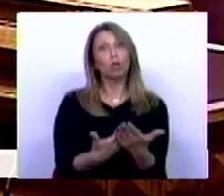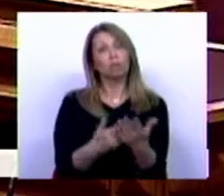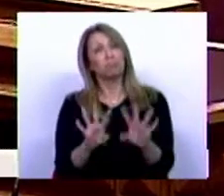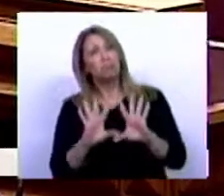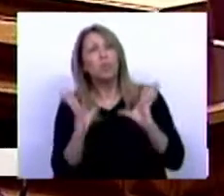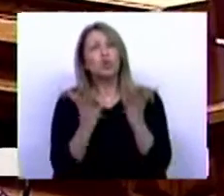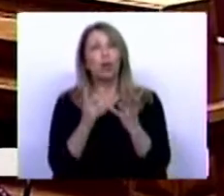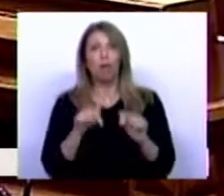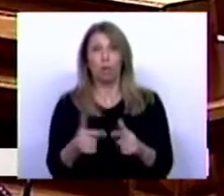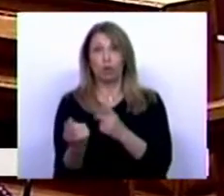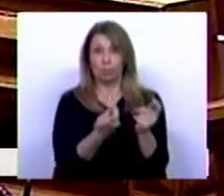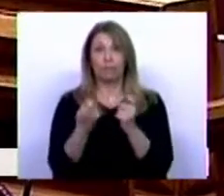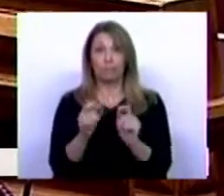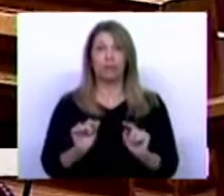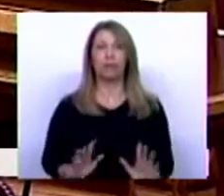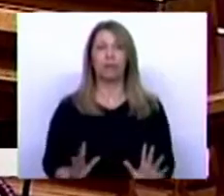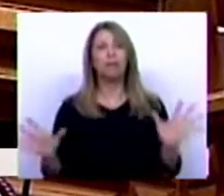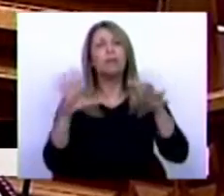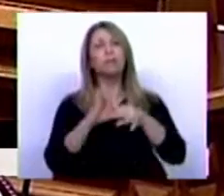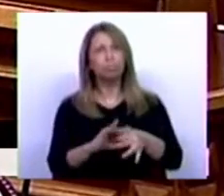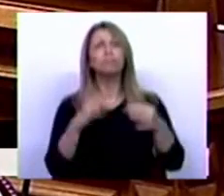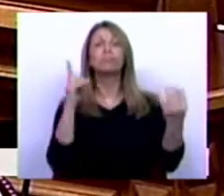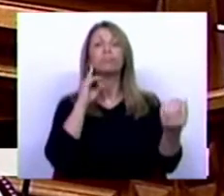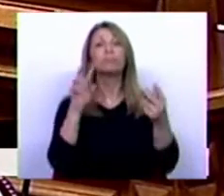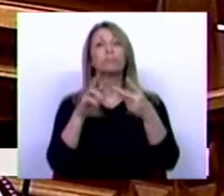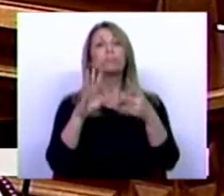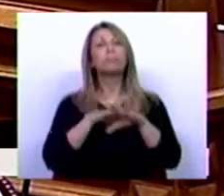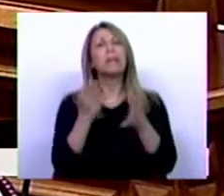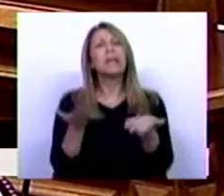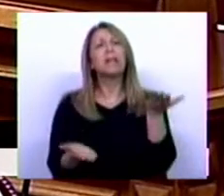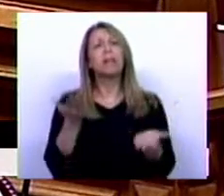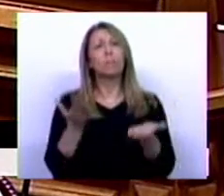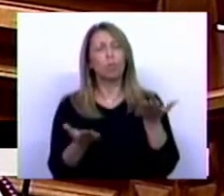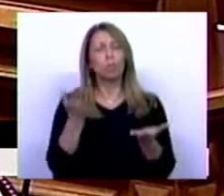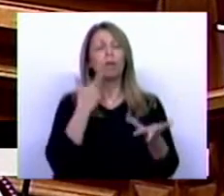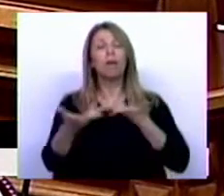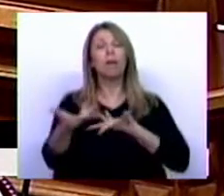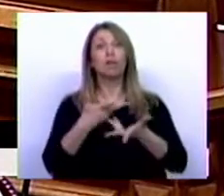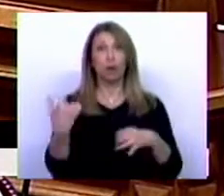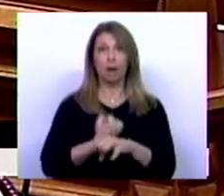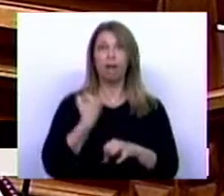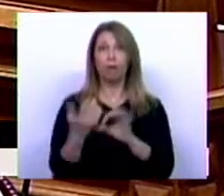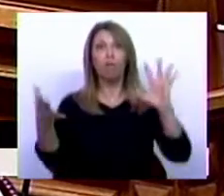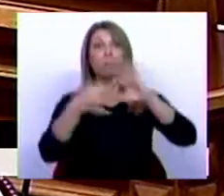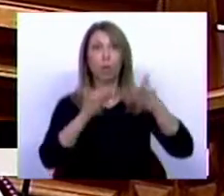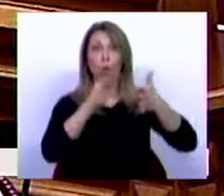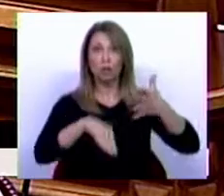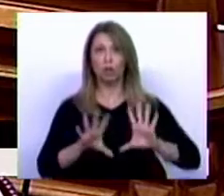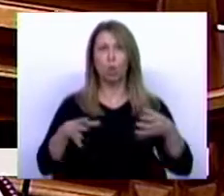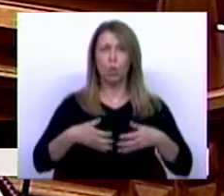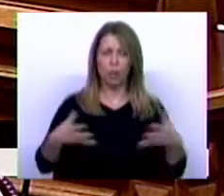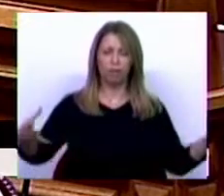geral, que hoje aqui debatemos, incidem-se uma problemática fundamental para o equilíbrio das relações laborais que se relacionam com a contratação coletiva. É uma matéria